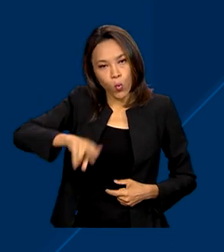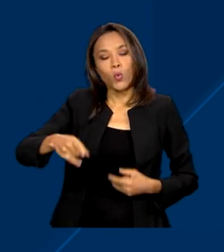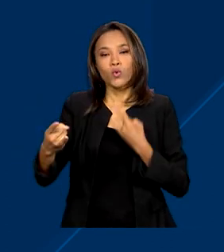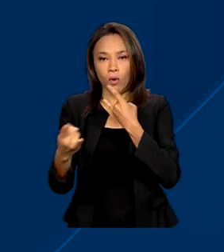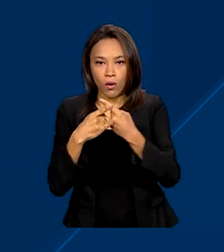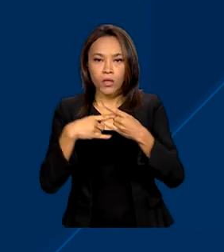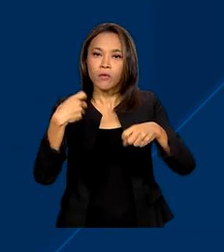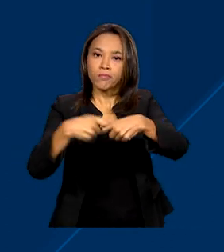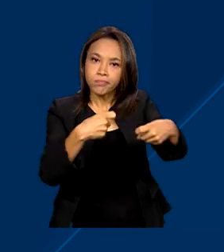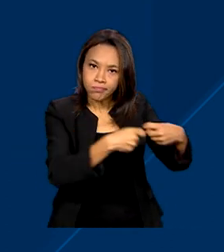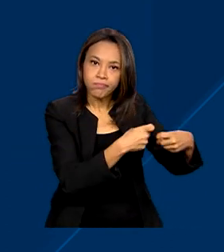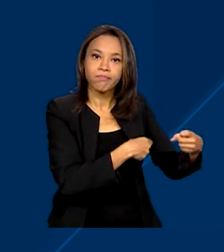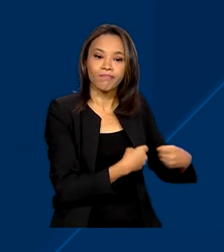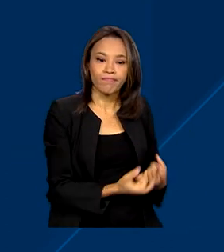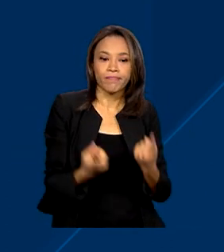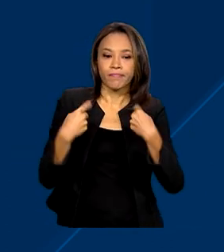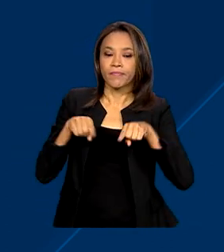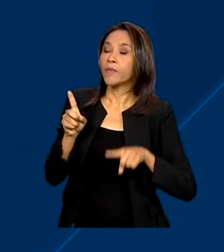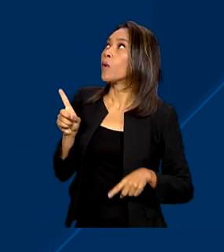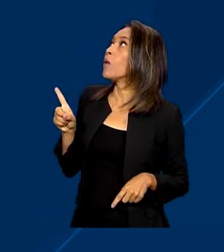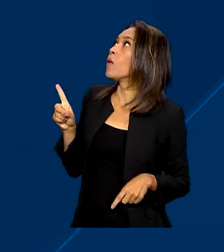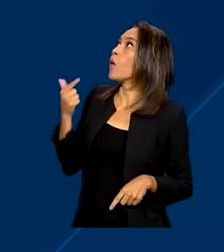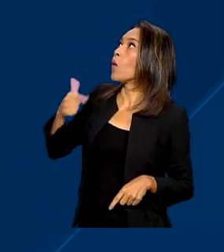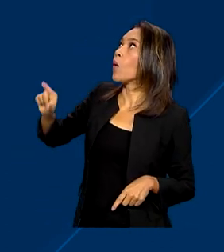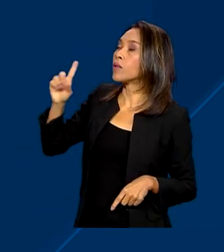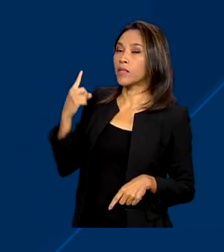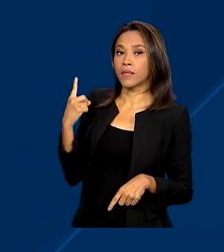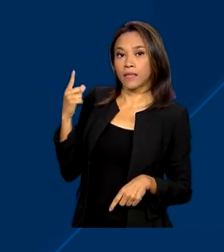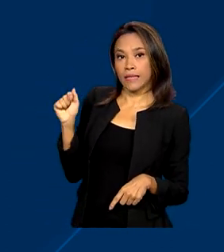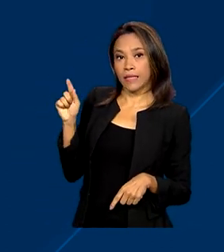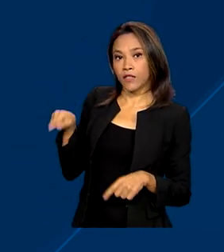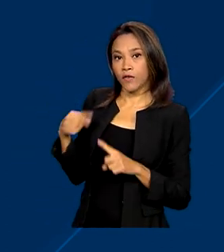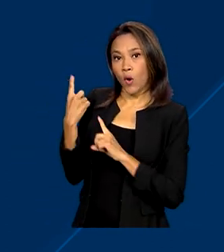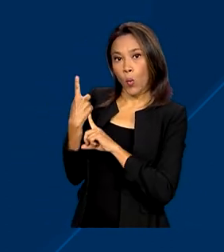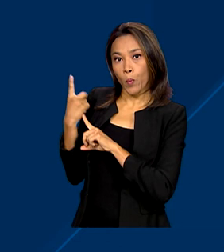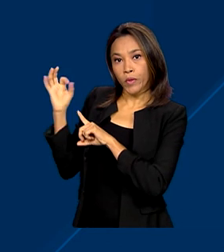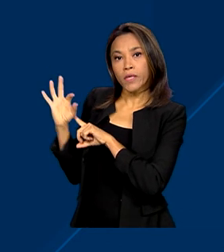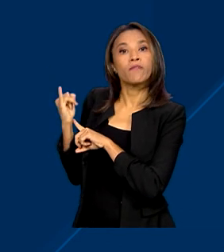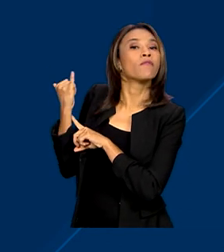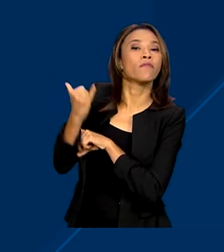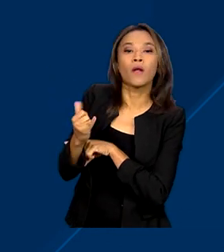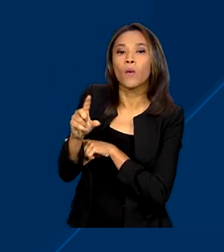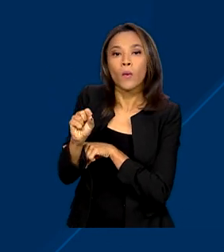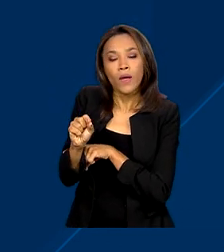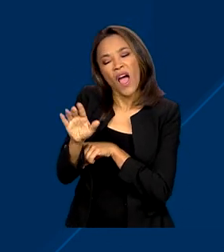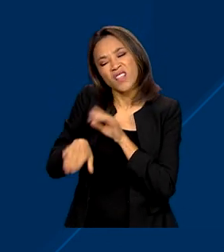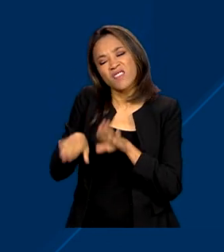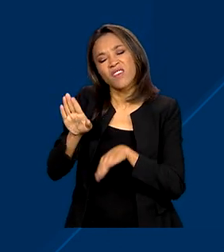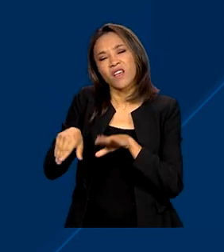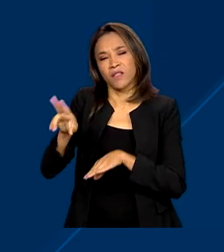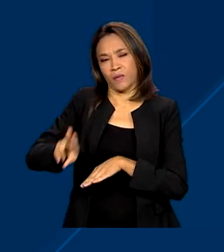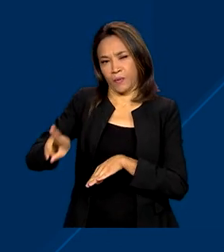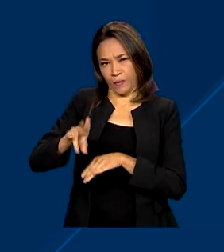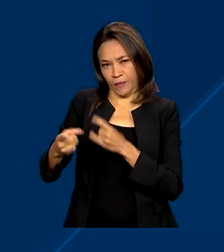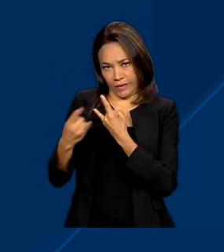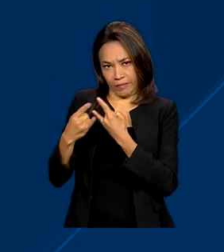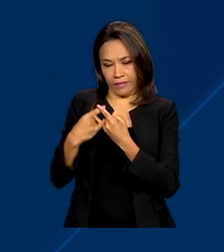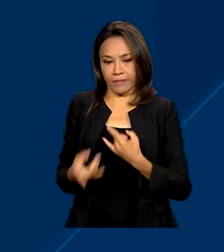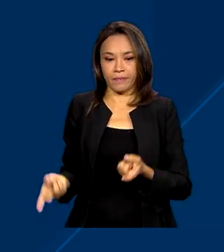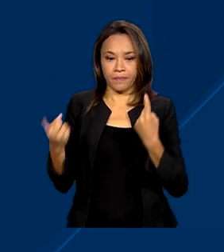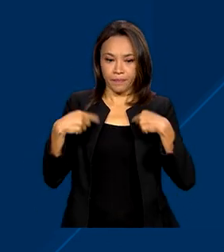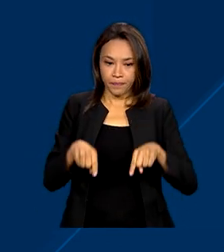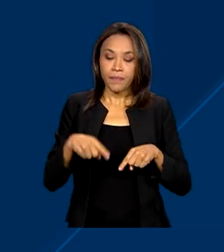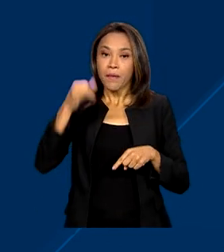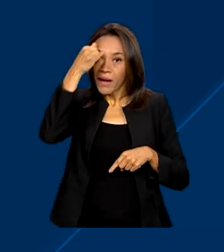relações sexuais. Outras 17,1% afirmaram usar às vezes. Além de prevenir a